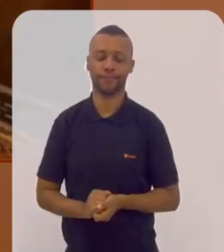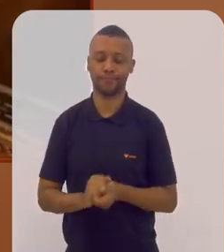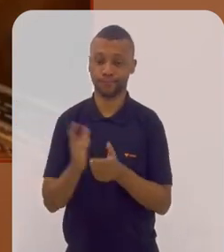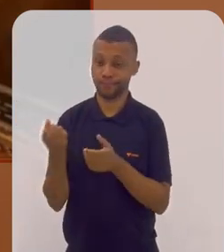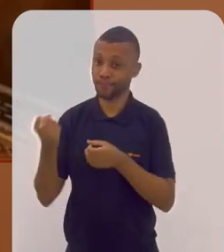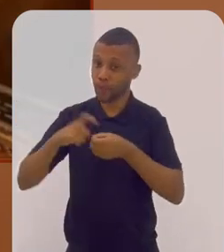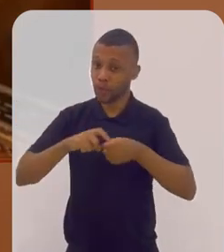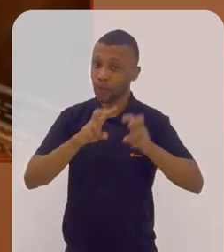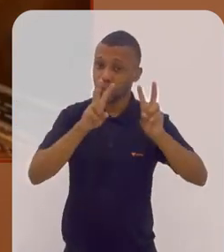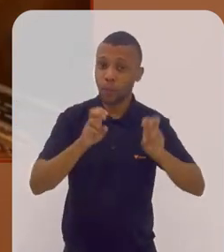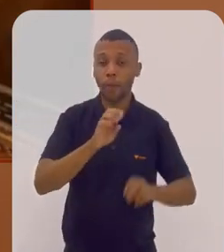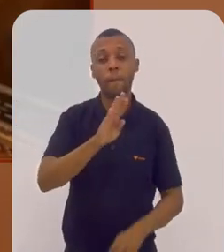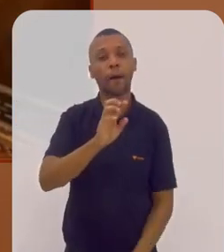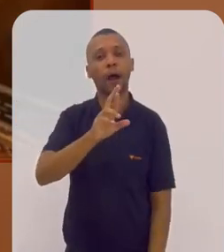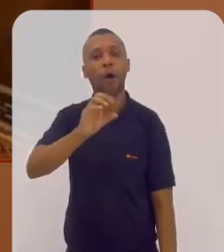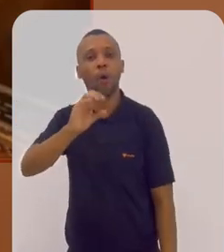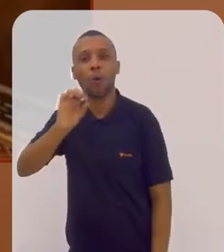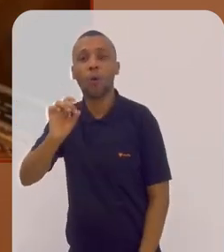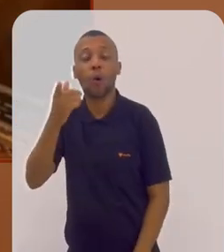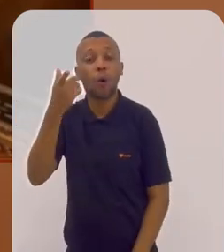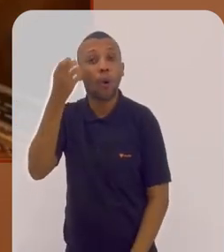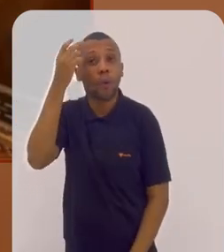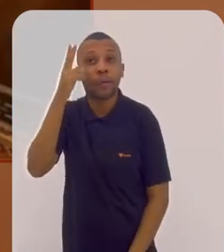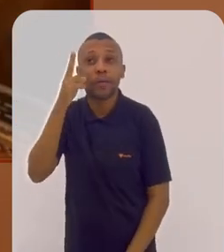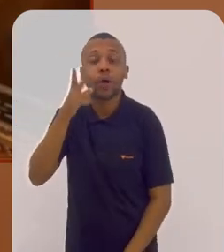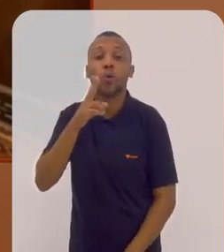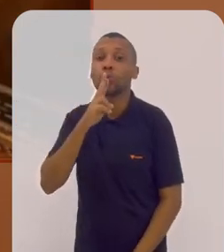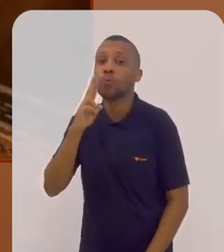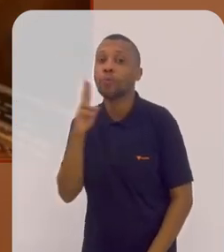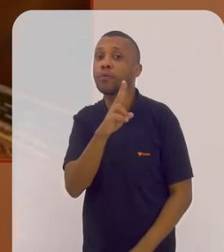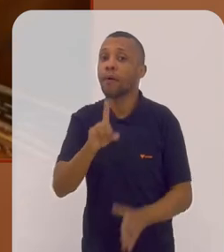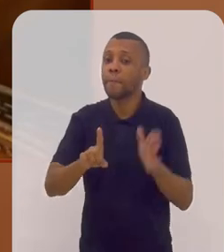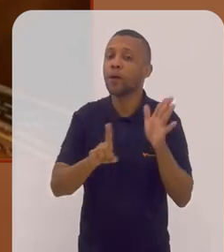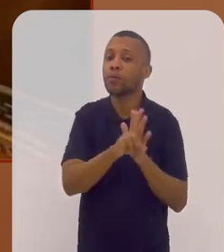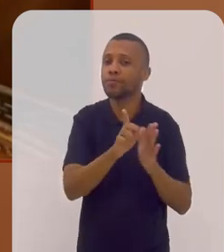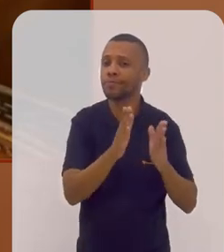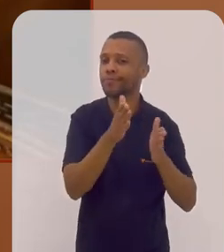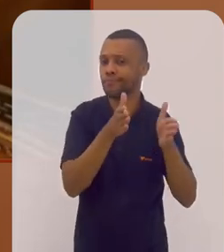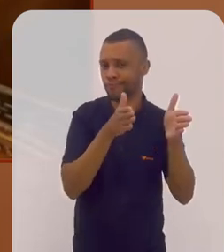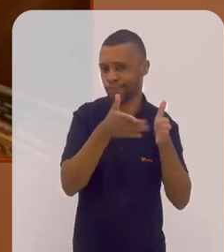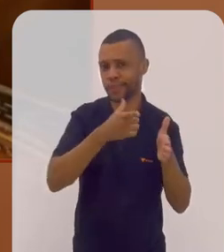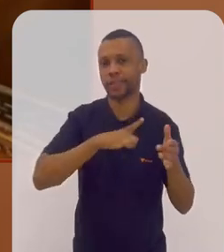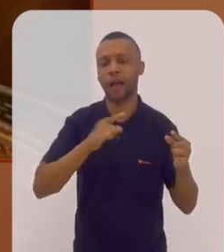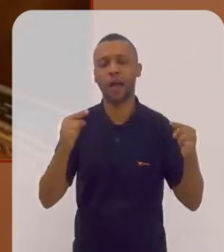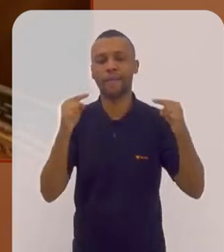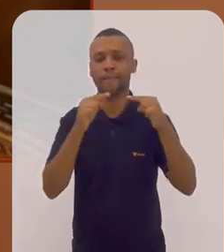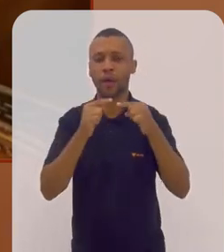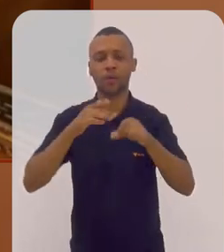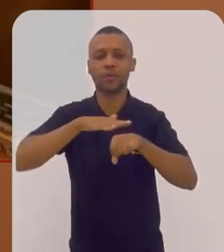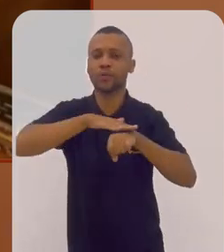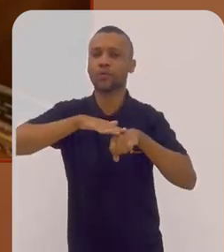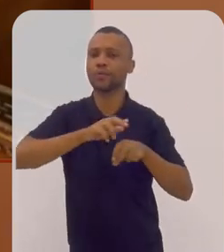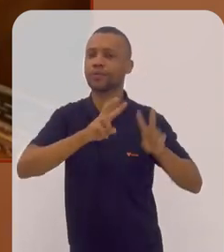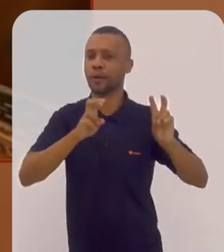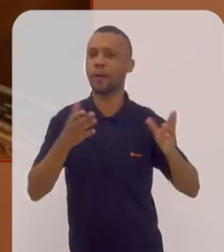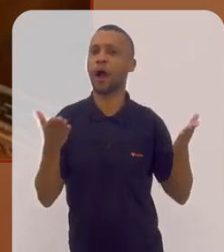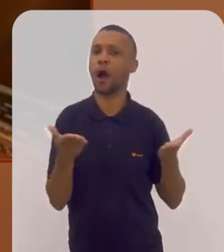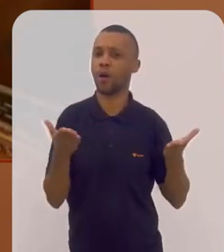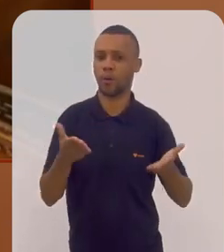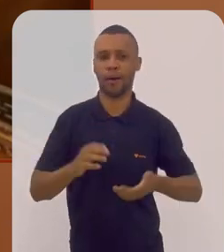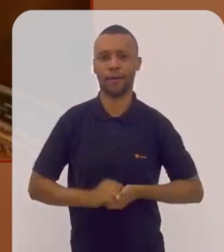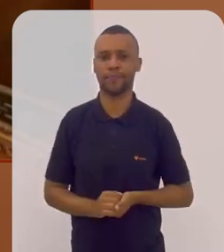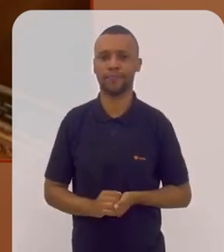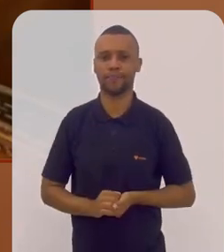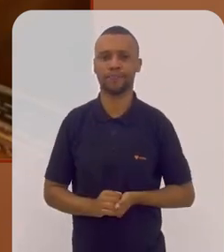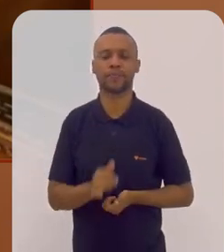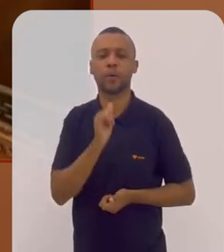E até voltando ao barroco, eu me lembro que eu não respondi uma parte da sua pergunta e que tem a ver com o que a gente está conversando agora. Como